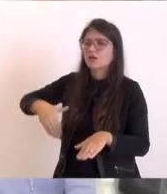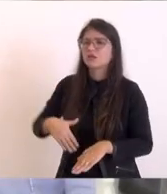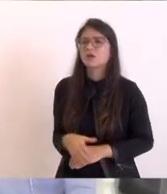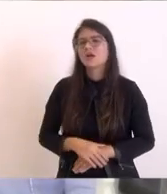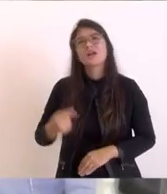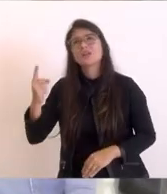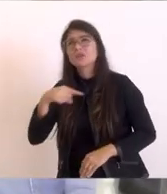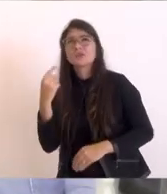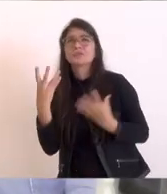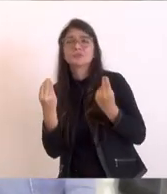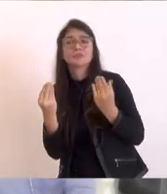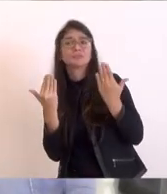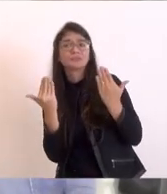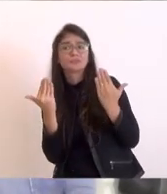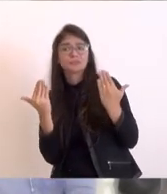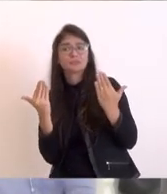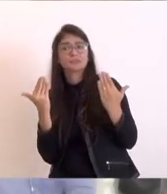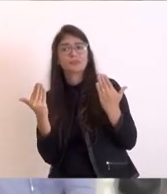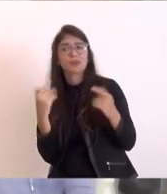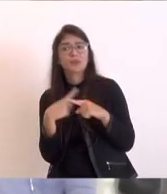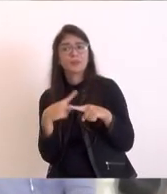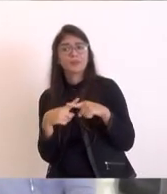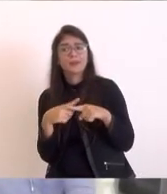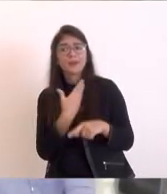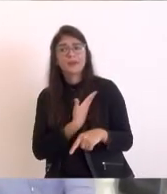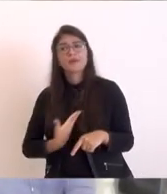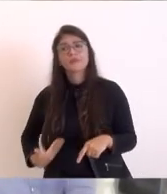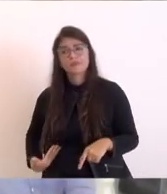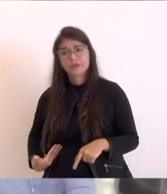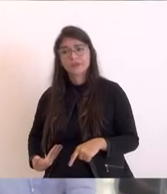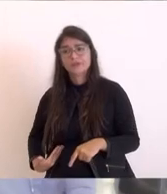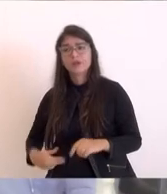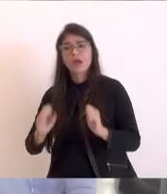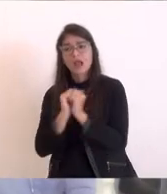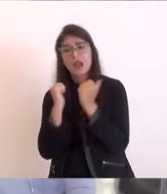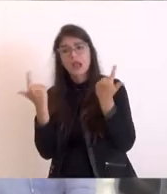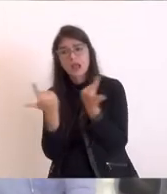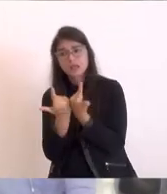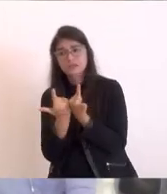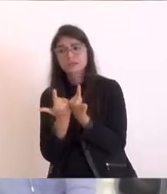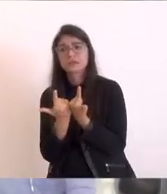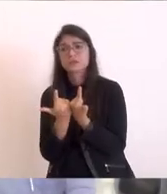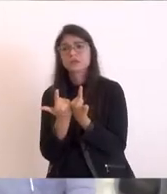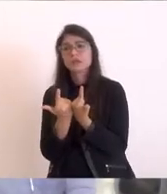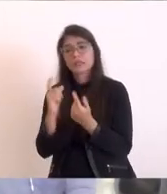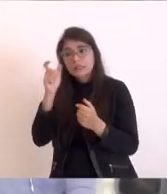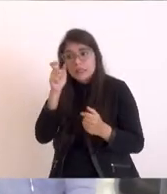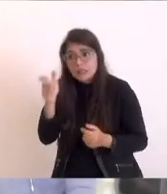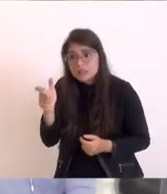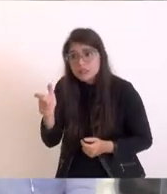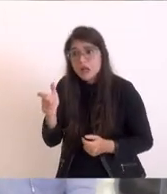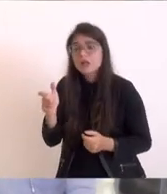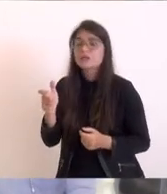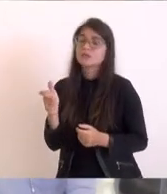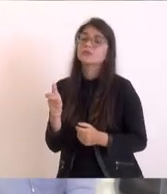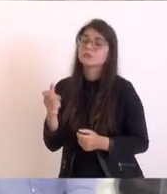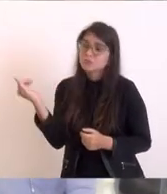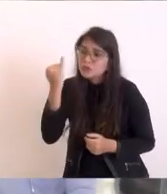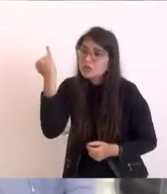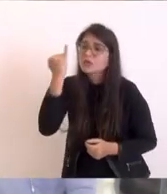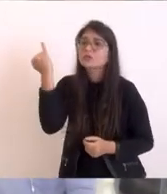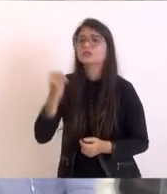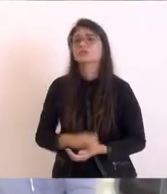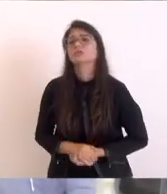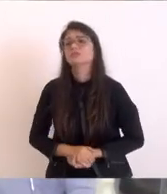atrás, porque quando a vê um governo, um governador, uma alérgica, uma equipe siciliana interessado, a gente vê pelo